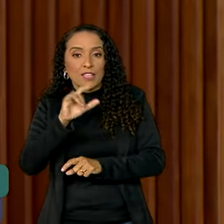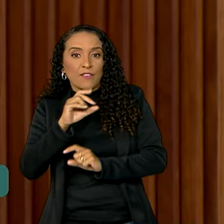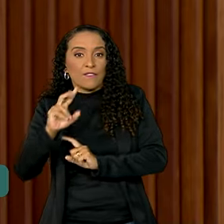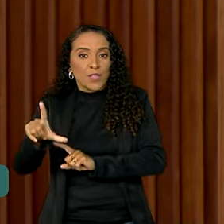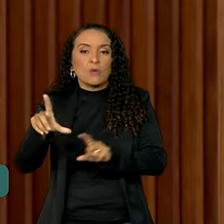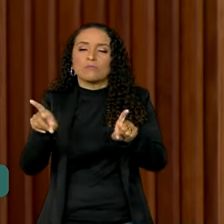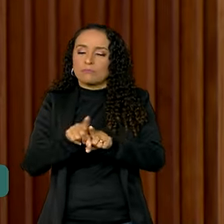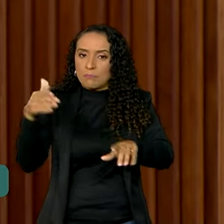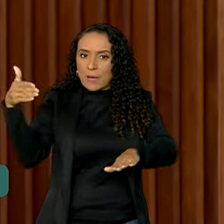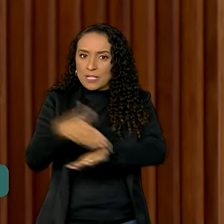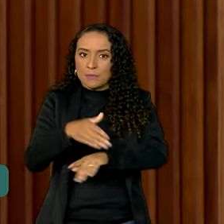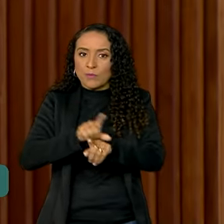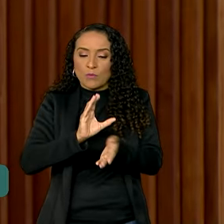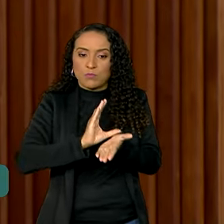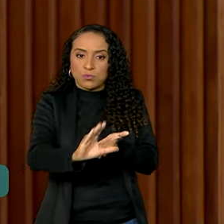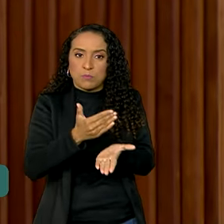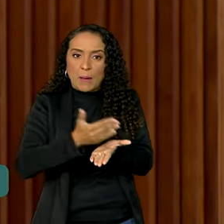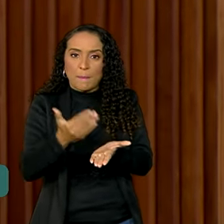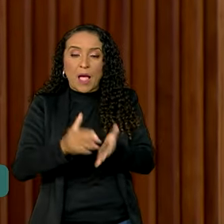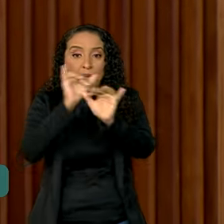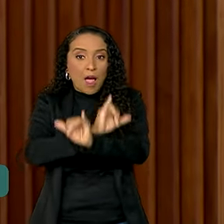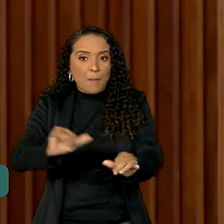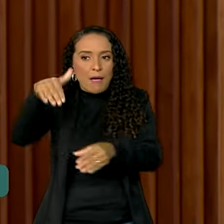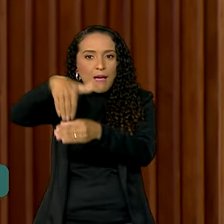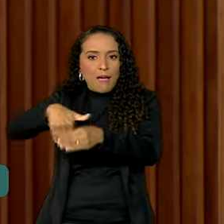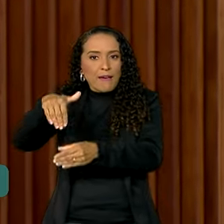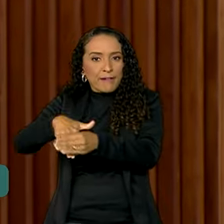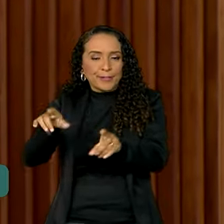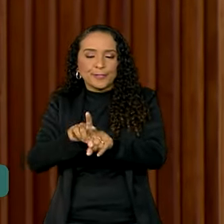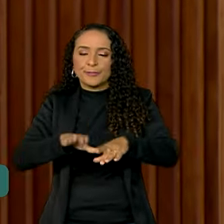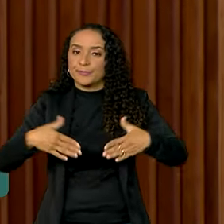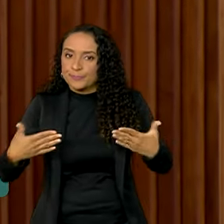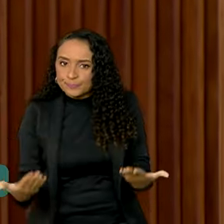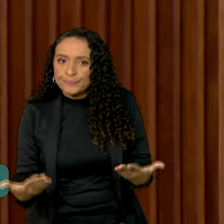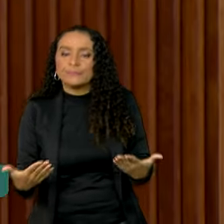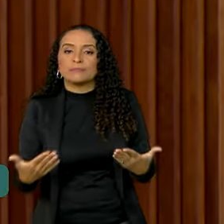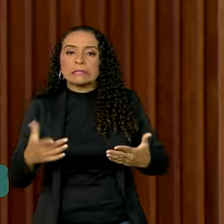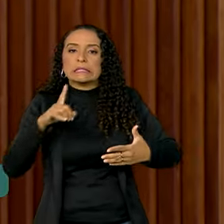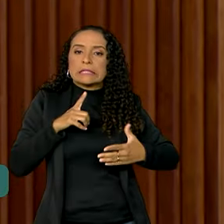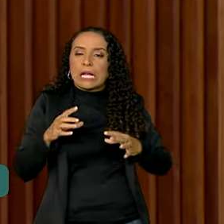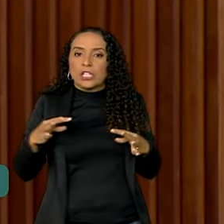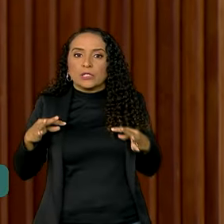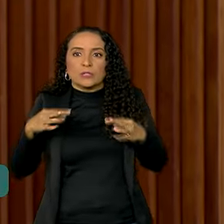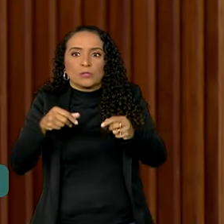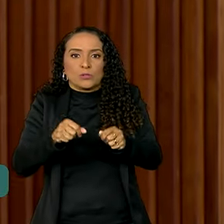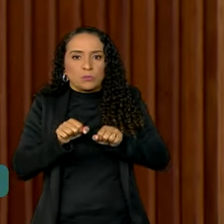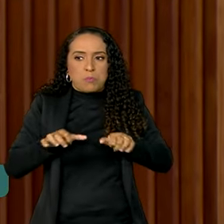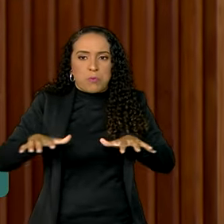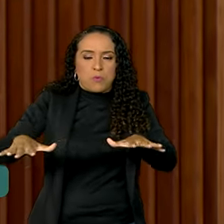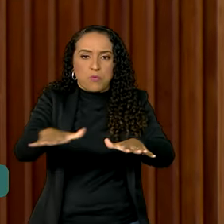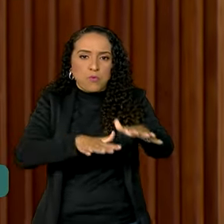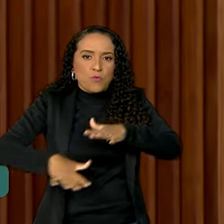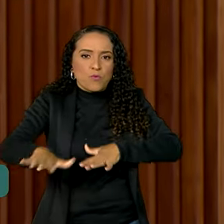participando no financiamento das campanhas eleitorais, enfim, estão sendo tomados contornos de